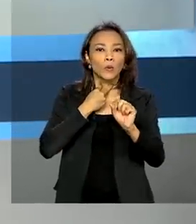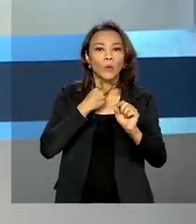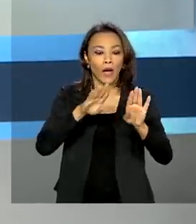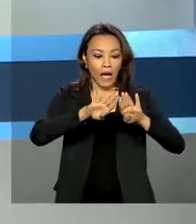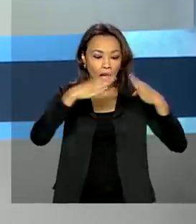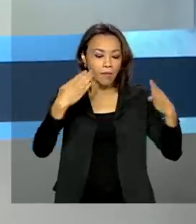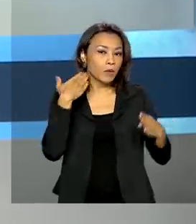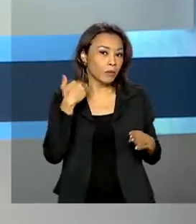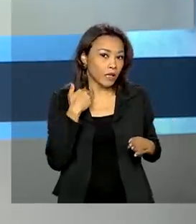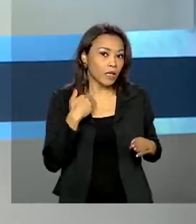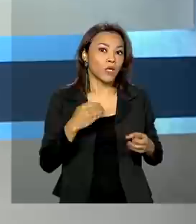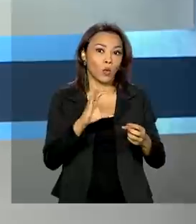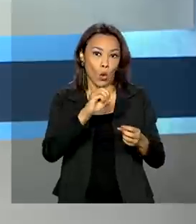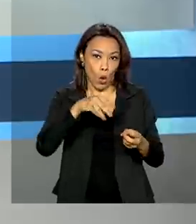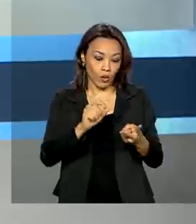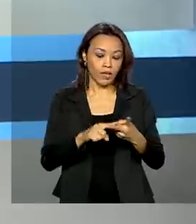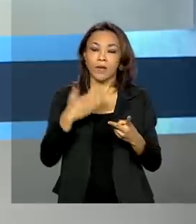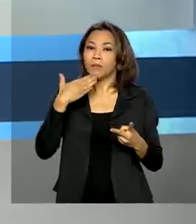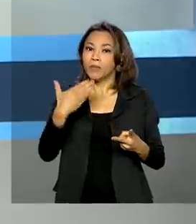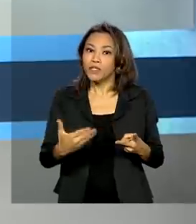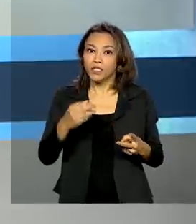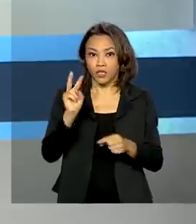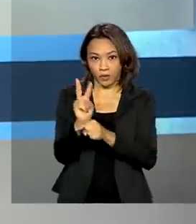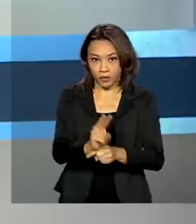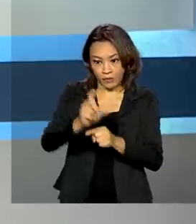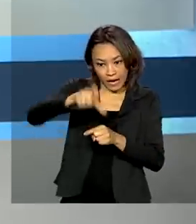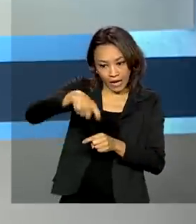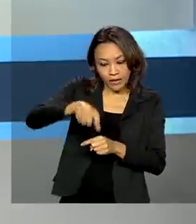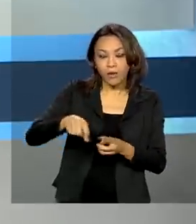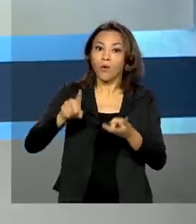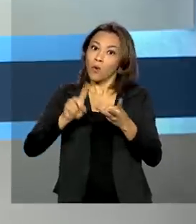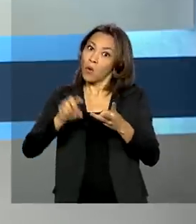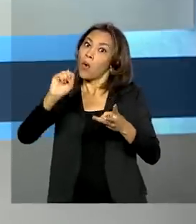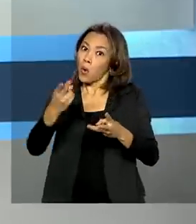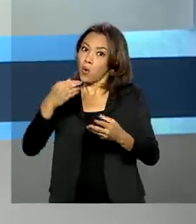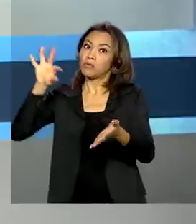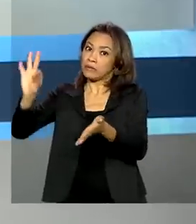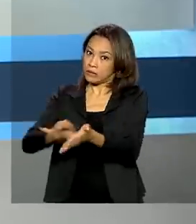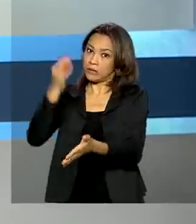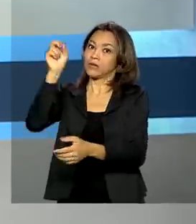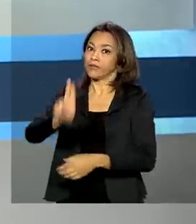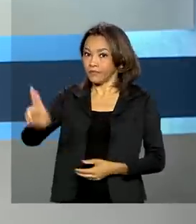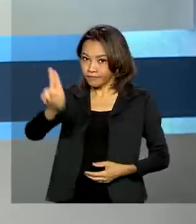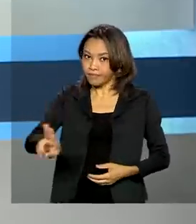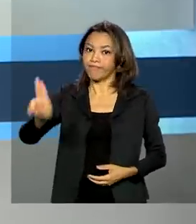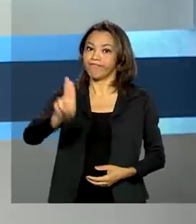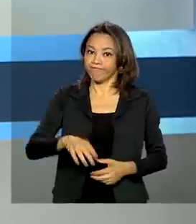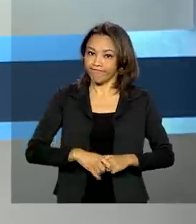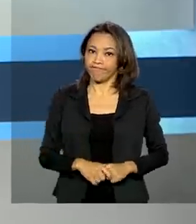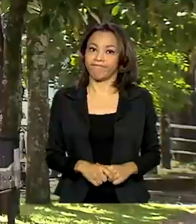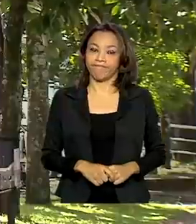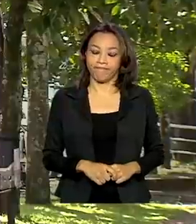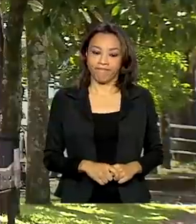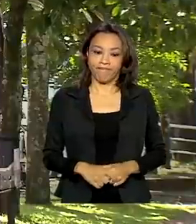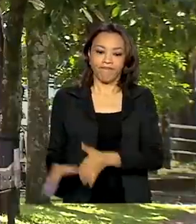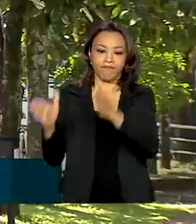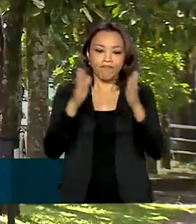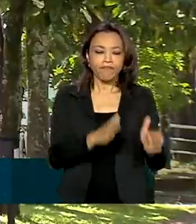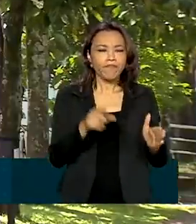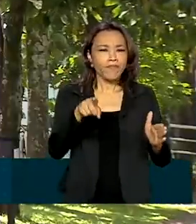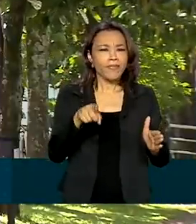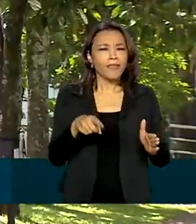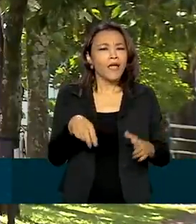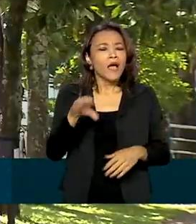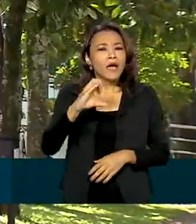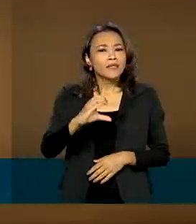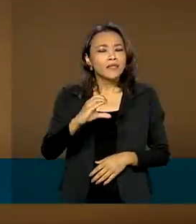conta em banco, pedir um cartão de crédito ou até mesmo se matricular em uma universidade. A regularização